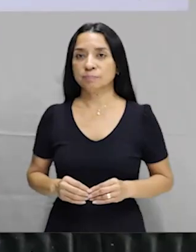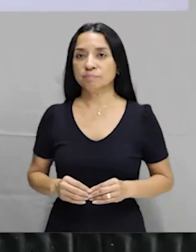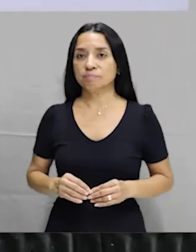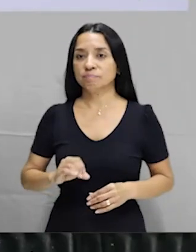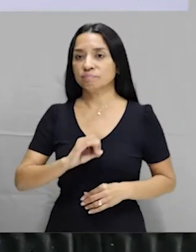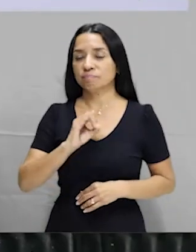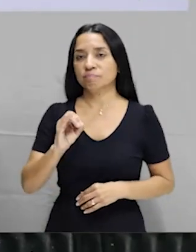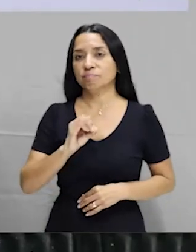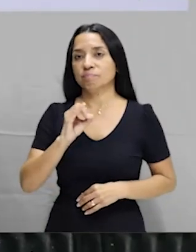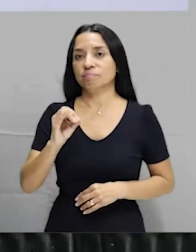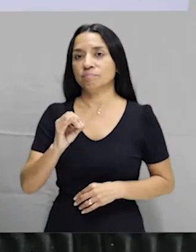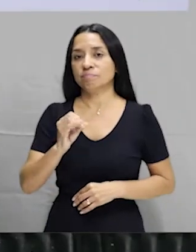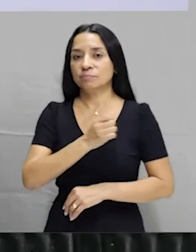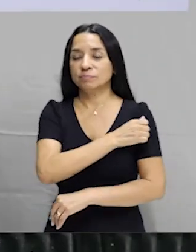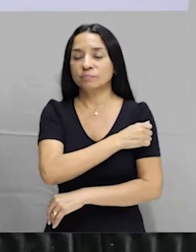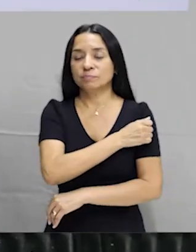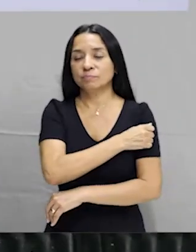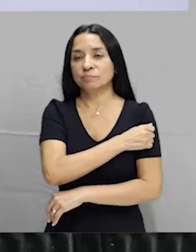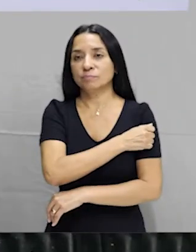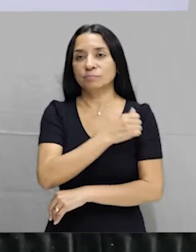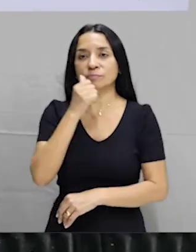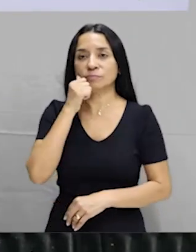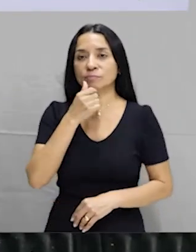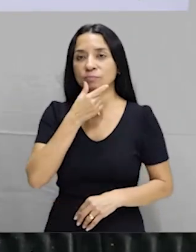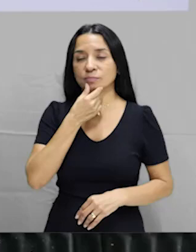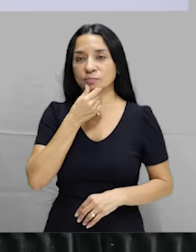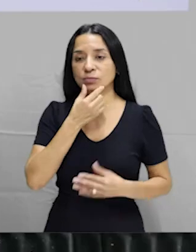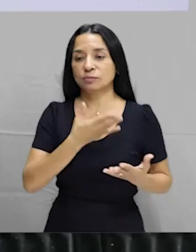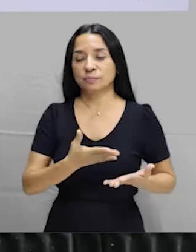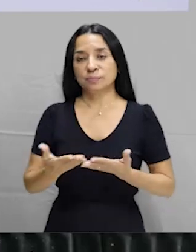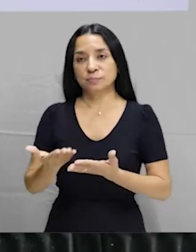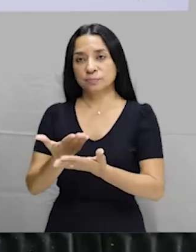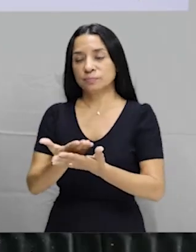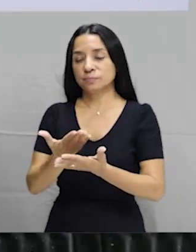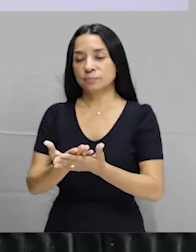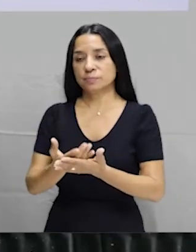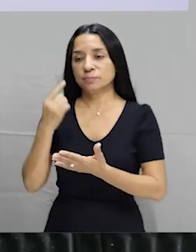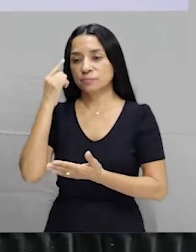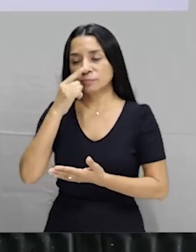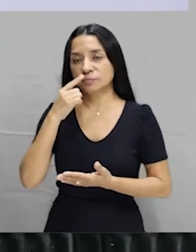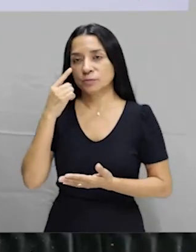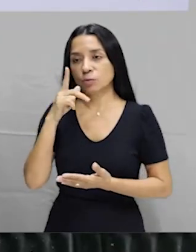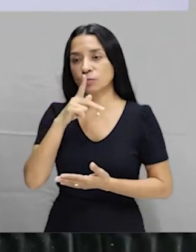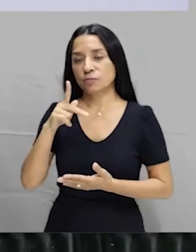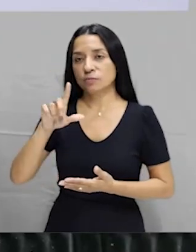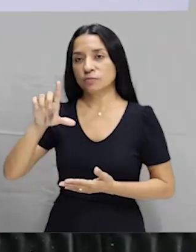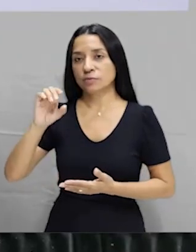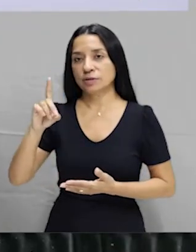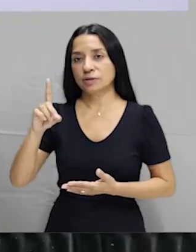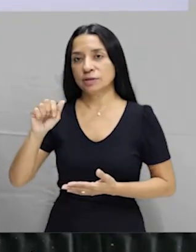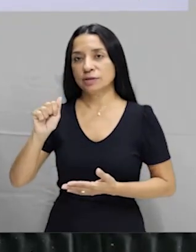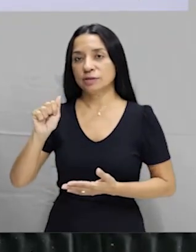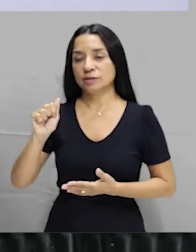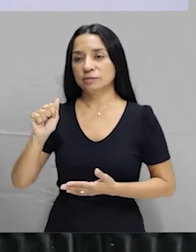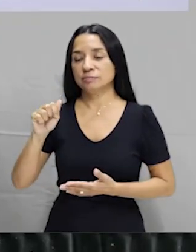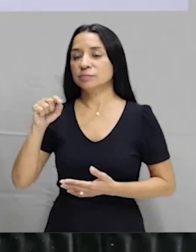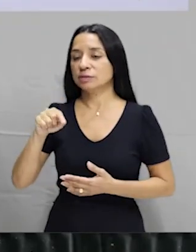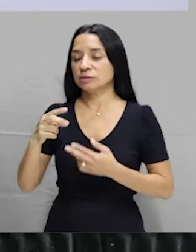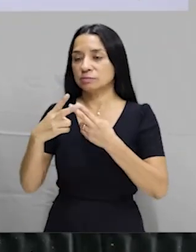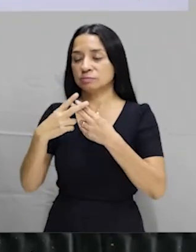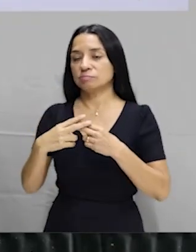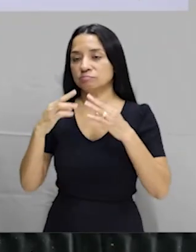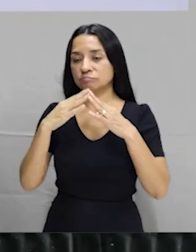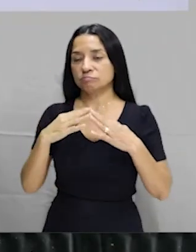Olá chicos e chicas, bienvenidos a la clase de espanhol de hoy. Professora Leda Jane aqui na área do hashtag Fique em Casa,